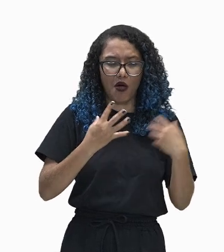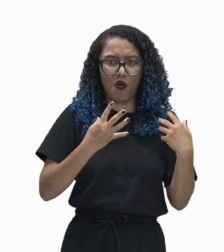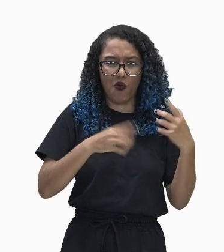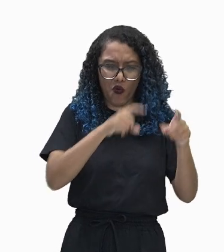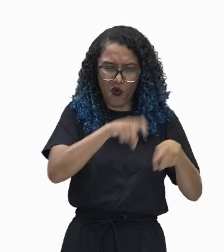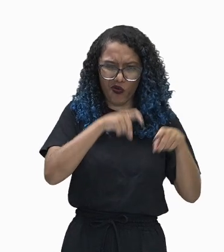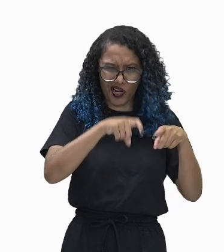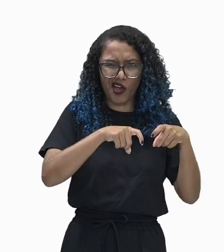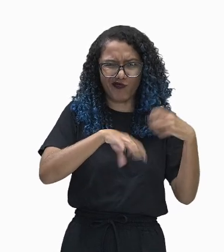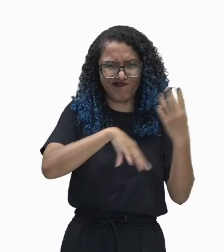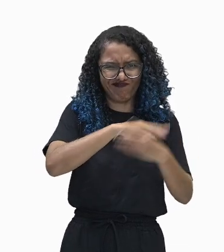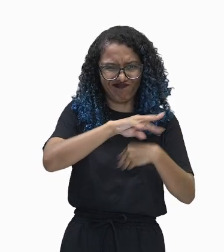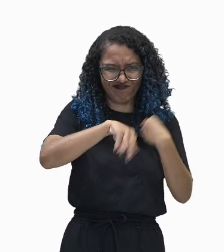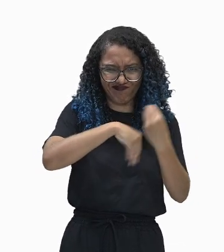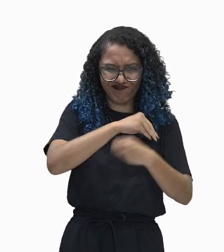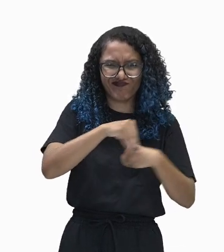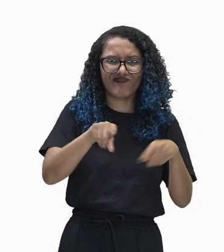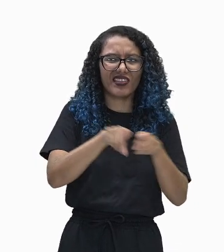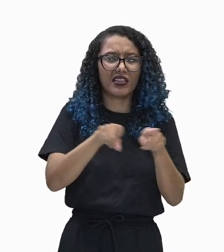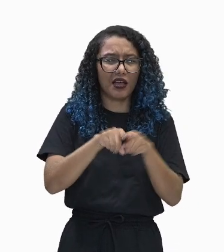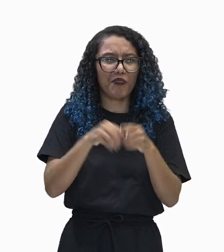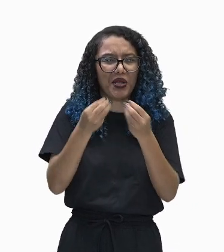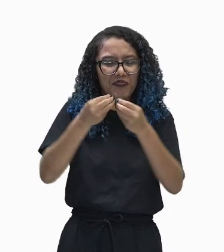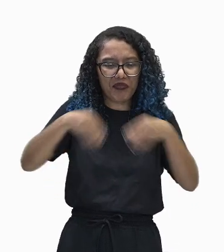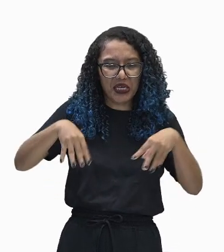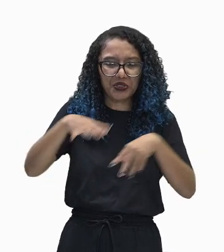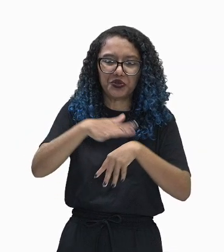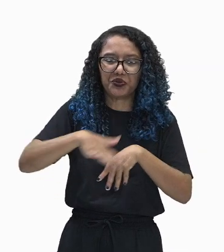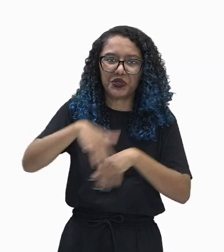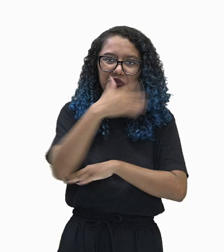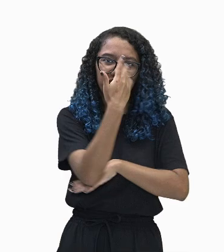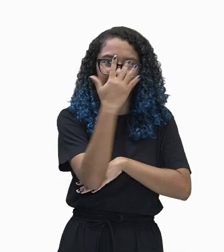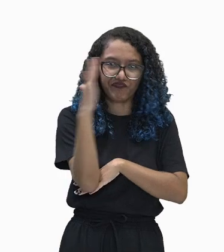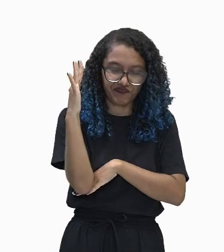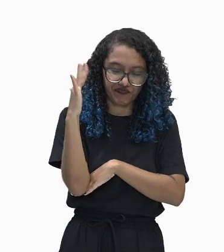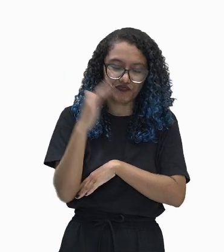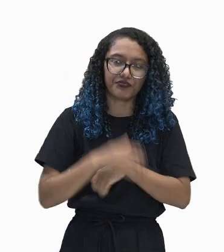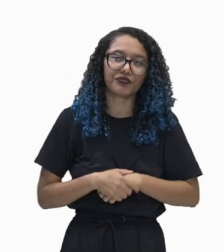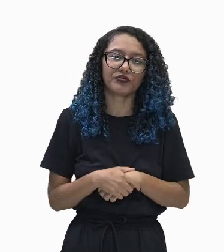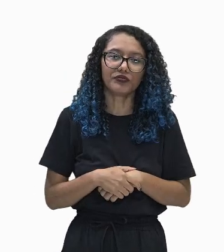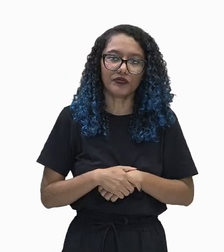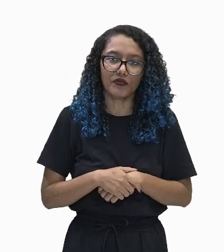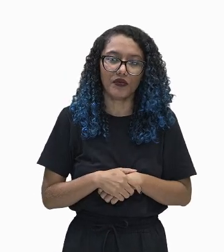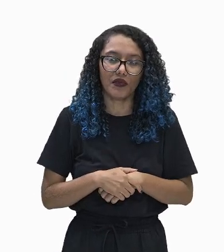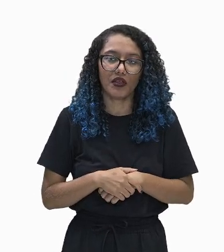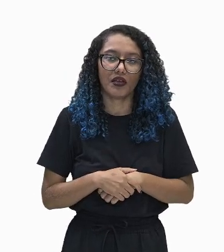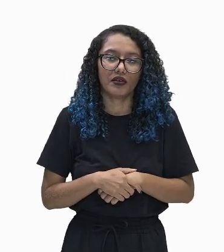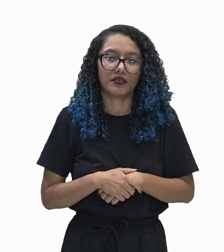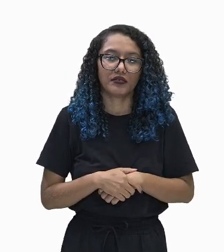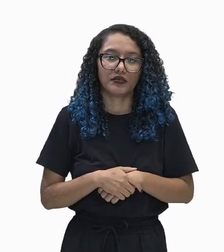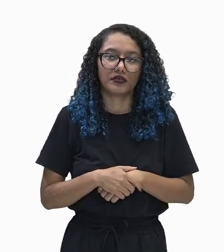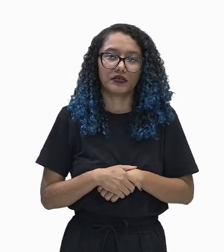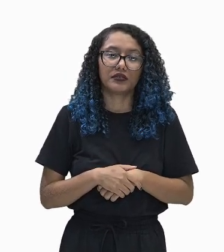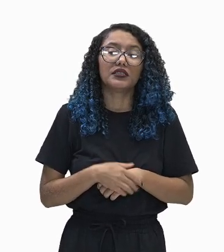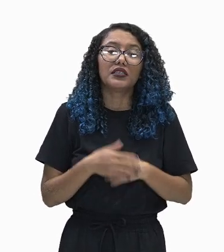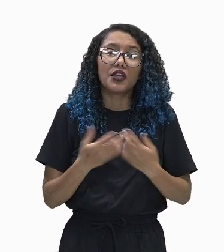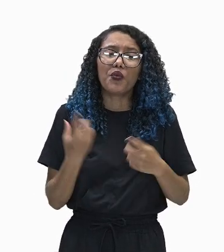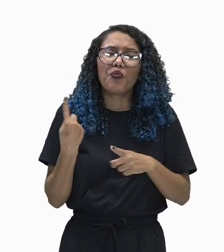Vamos entender um pouquinho do pioneirismo inglês, porque a Inglaterra se tornou, então, pioneira no processo de